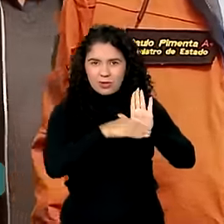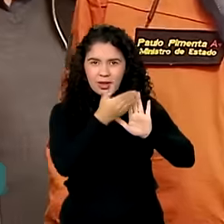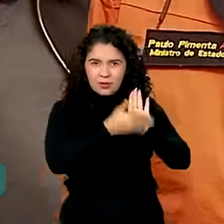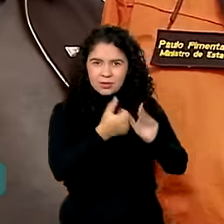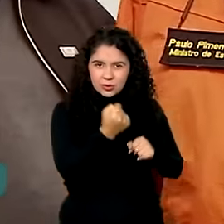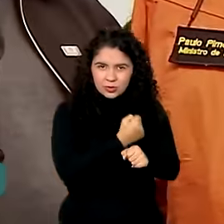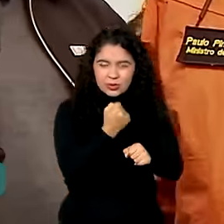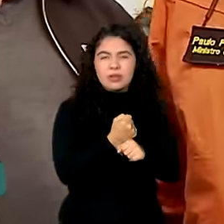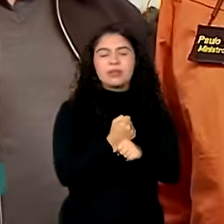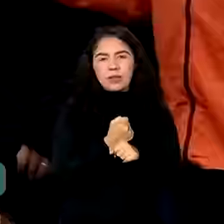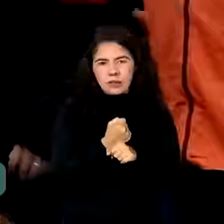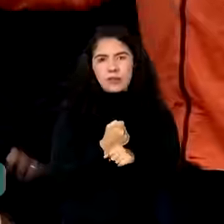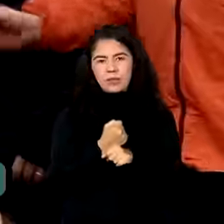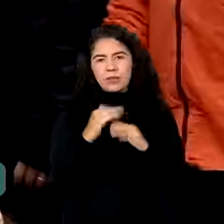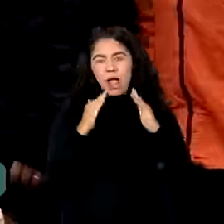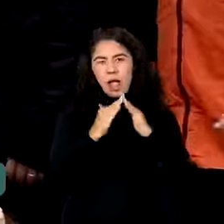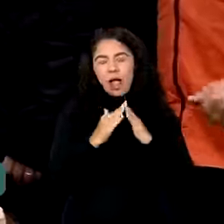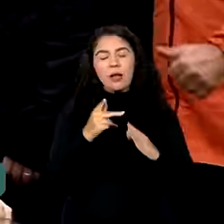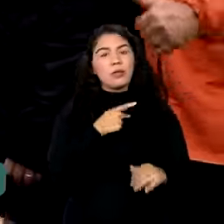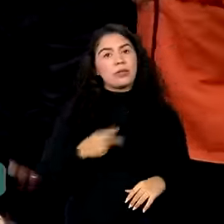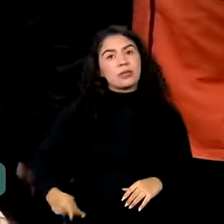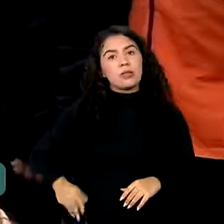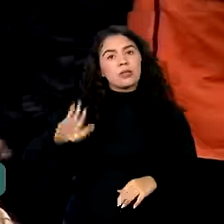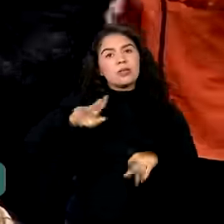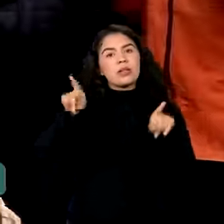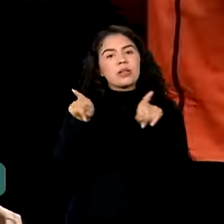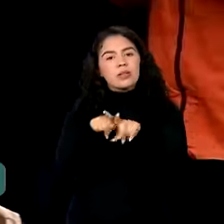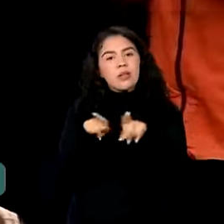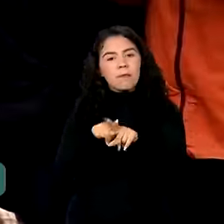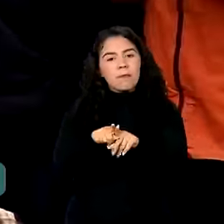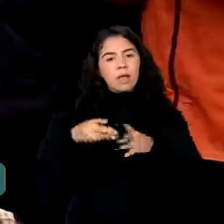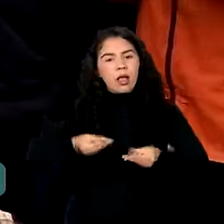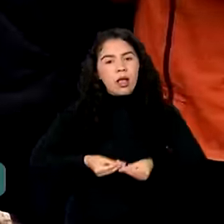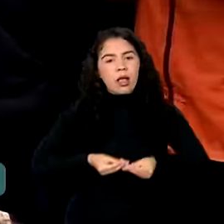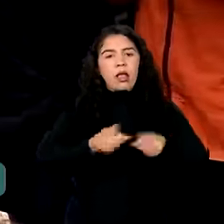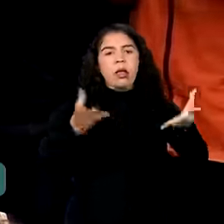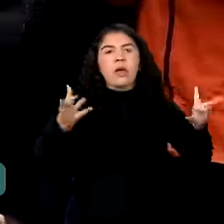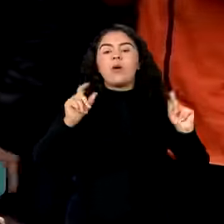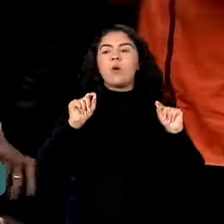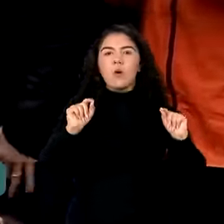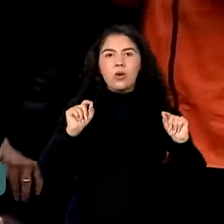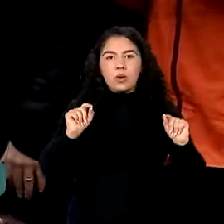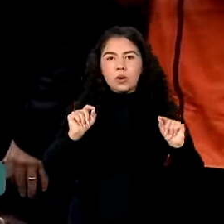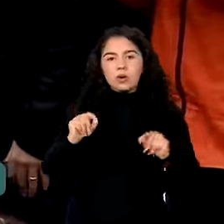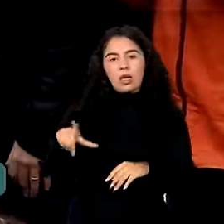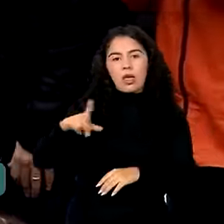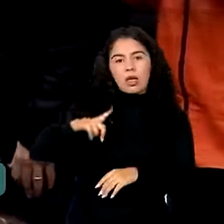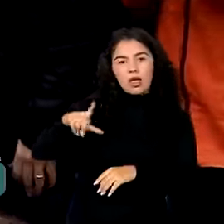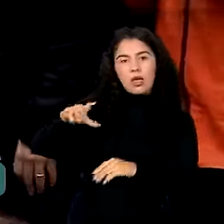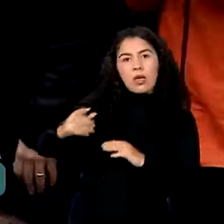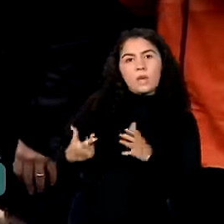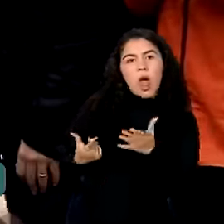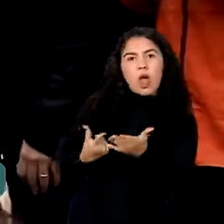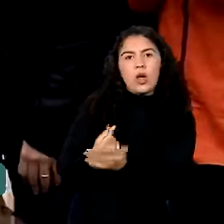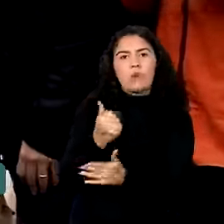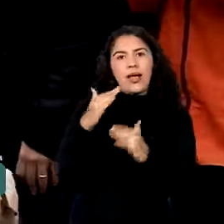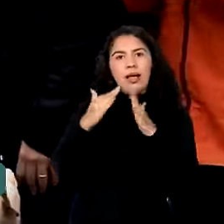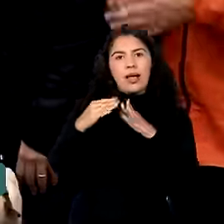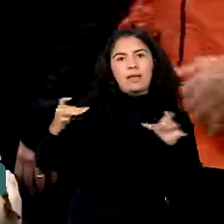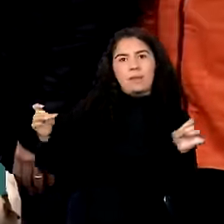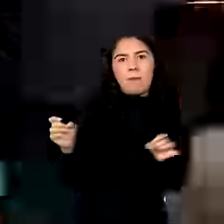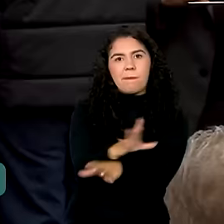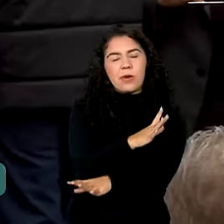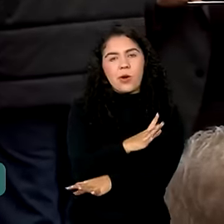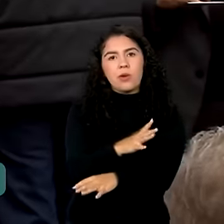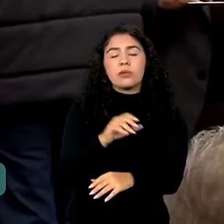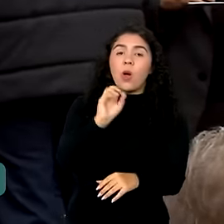o presidente Lula também entregou as primeiras chaves do programa Compra Assistida, modalidade criada para adquirir imóveis prontos, novos